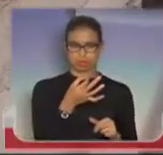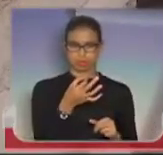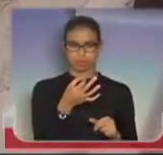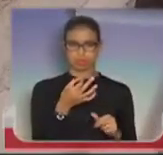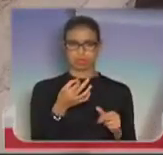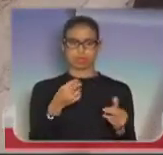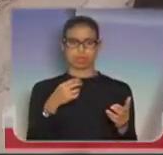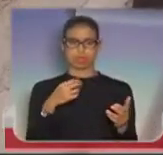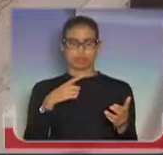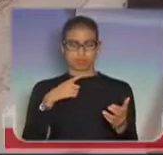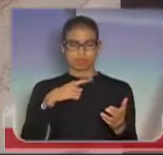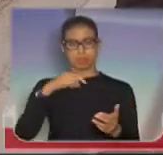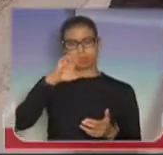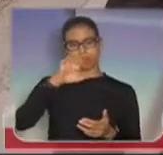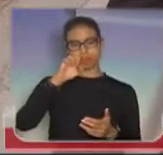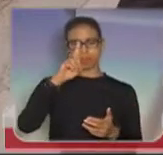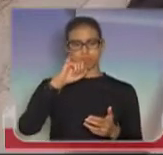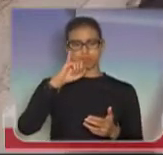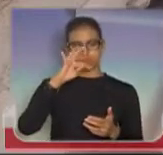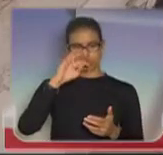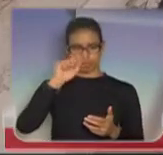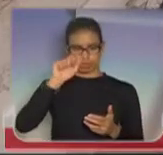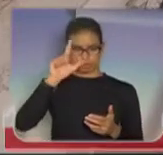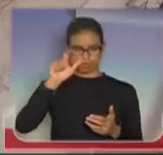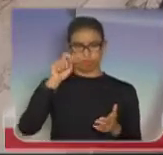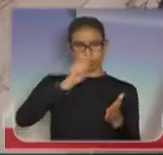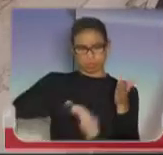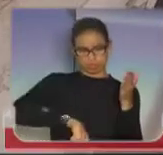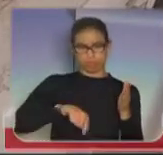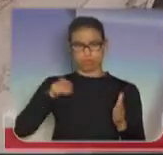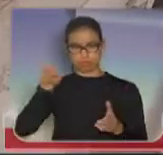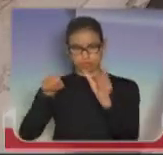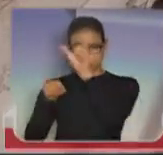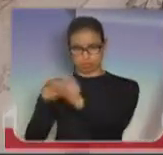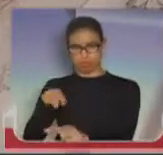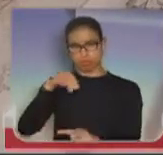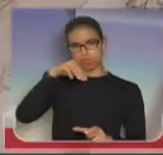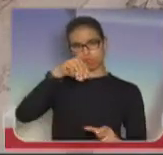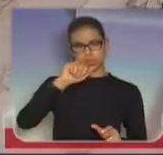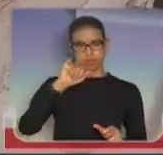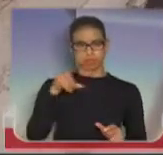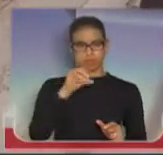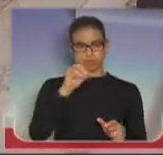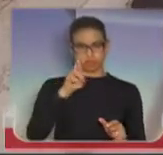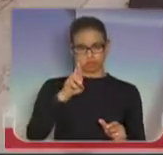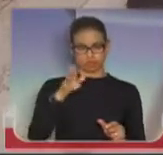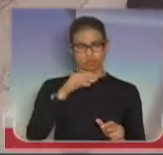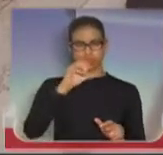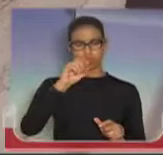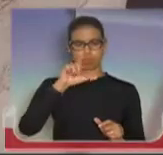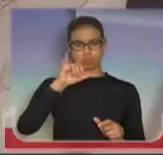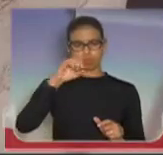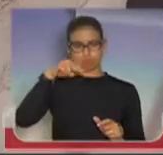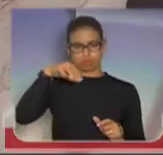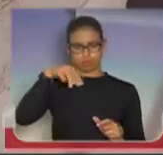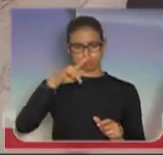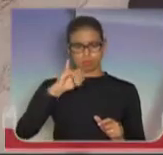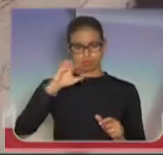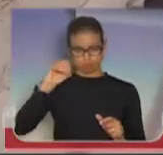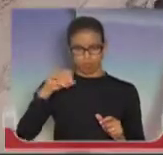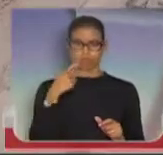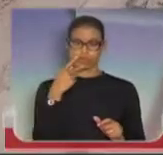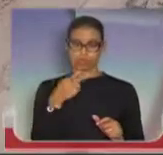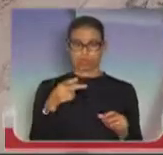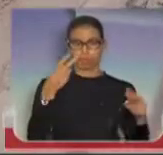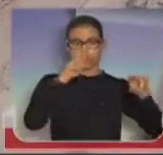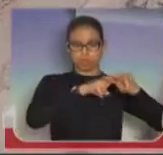edital escrito pelo major Olímpio, falando sobre o julgamento do Carandiru. E citando aqui nessa